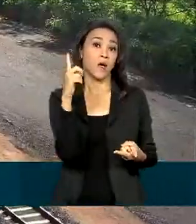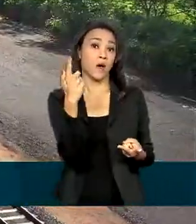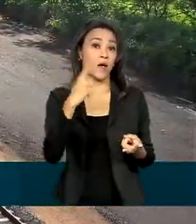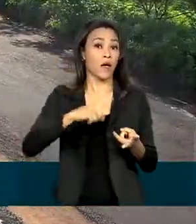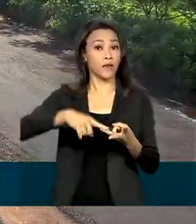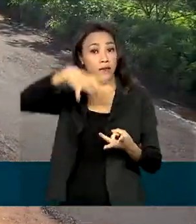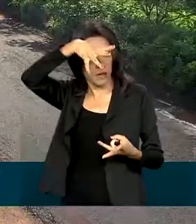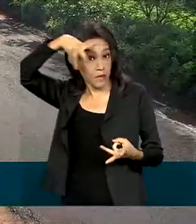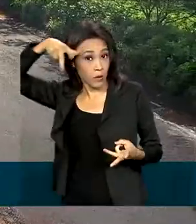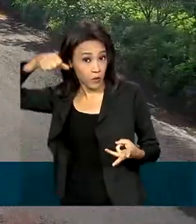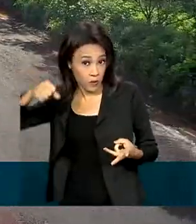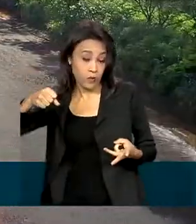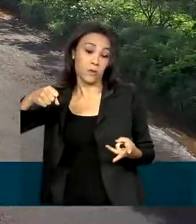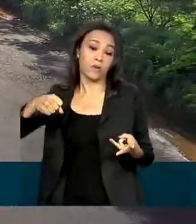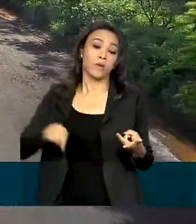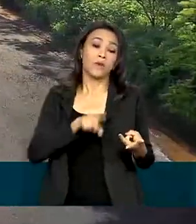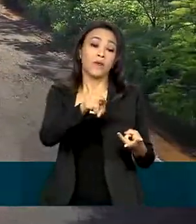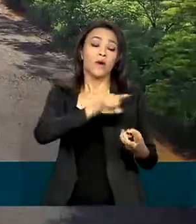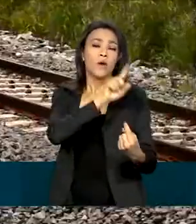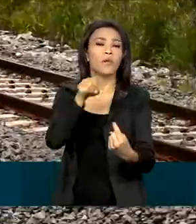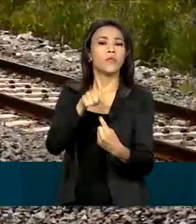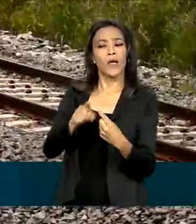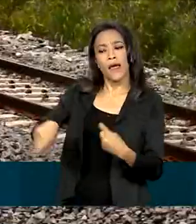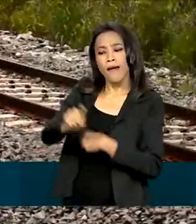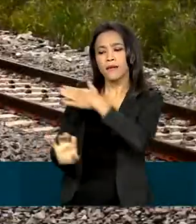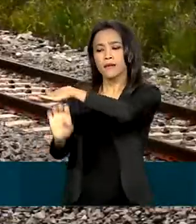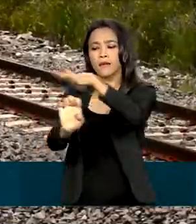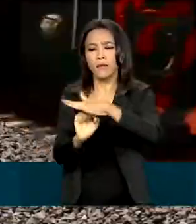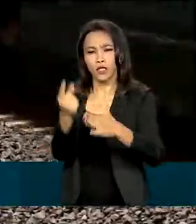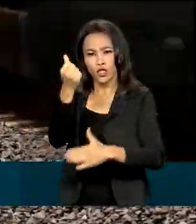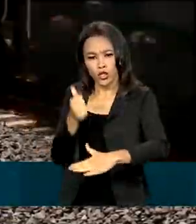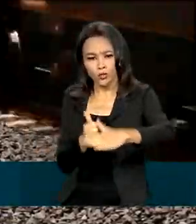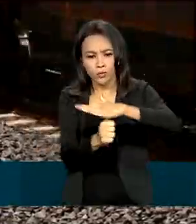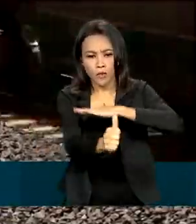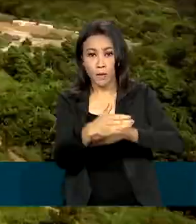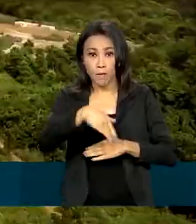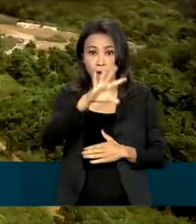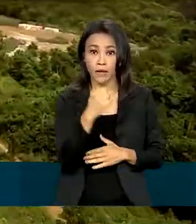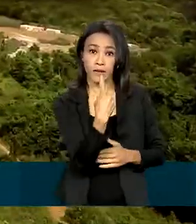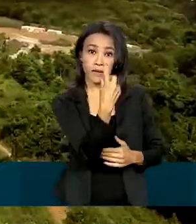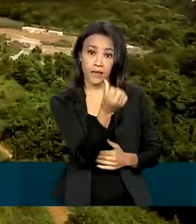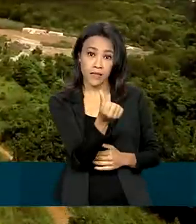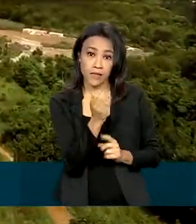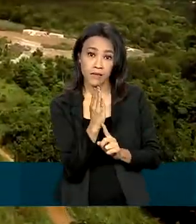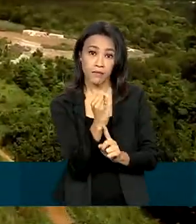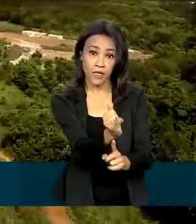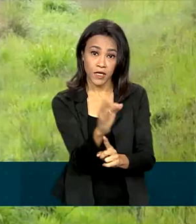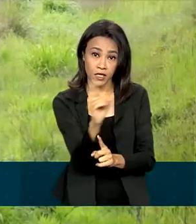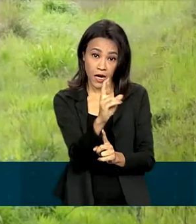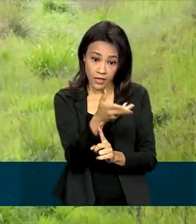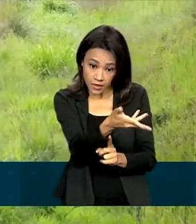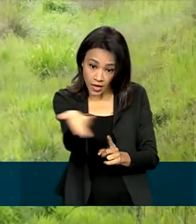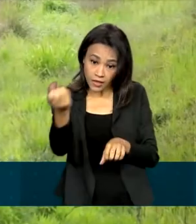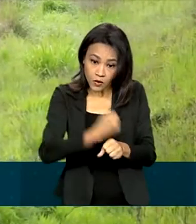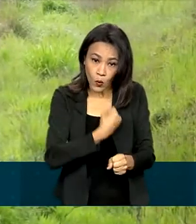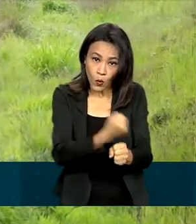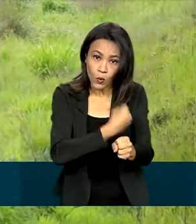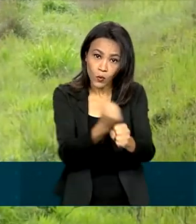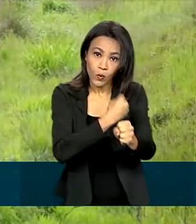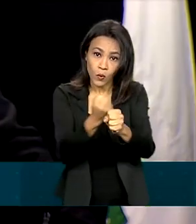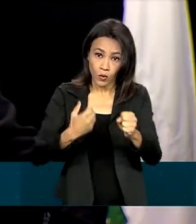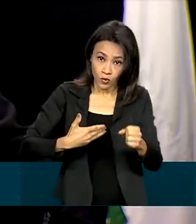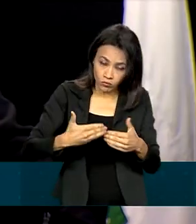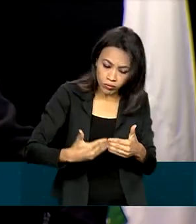Grosso. A expectativa é que as empresas invistam mais de 16 bilhões de reais nos projetos ao longo do tempo dos